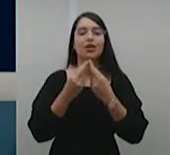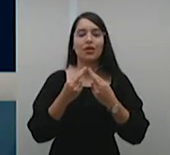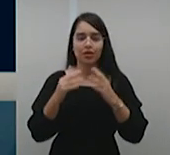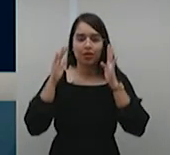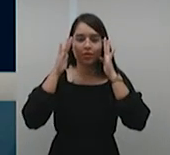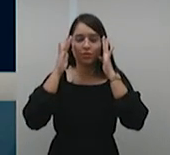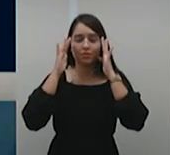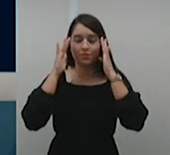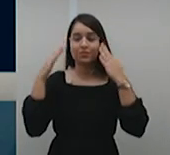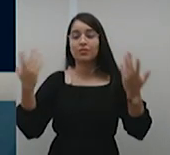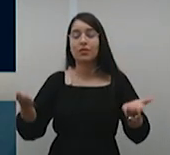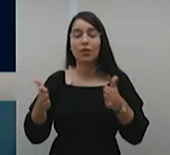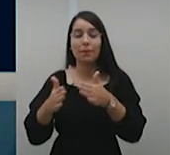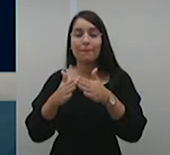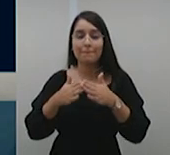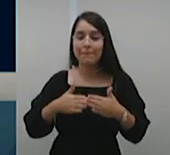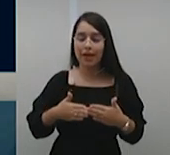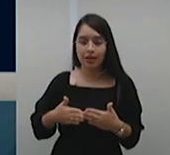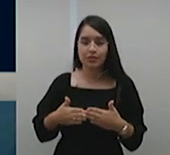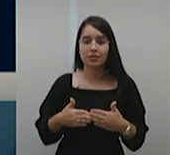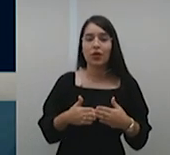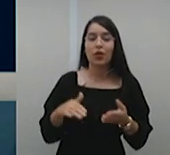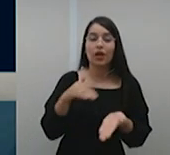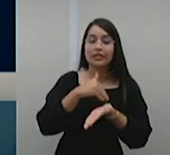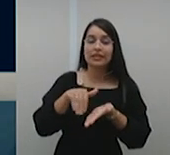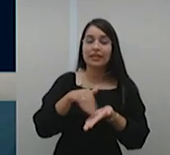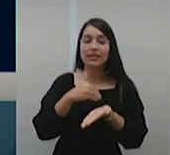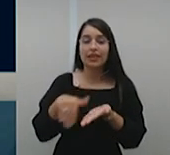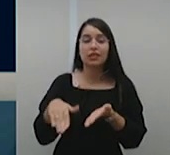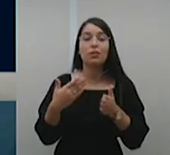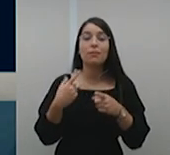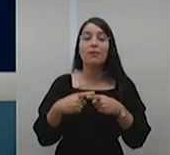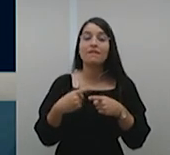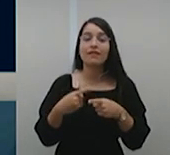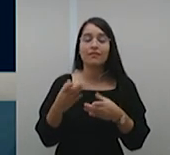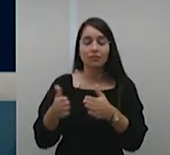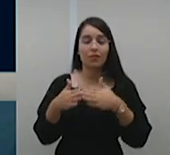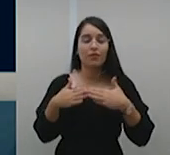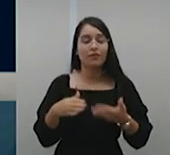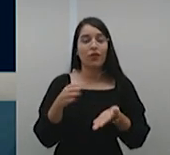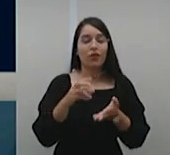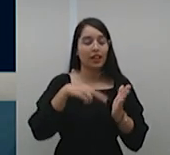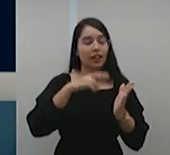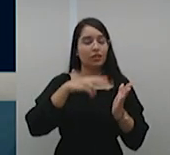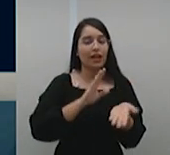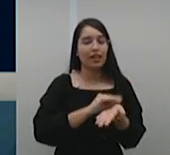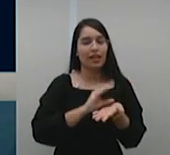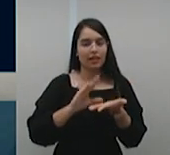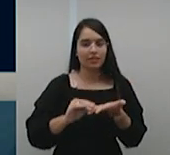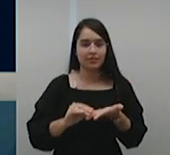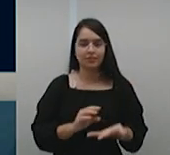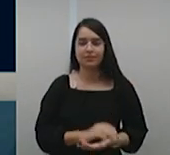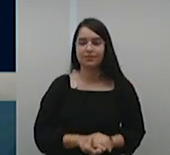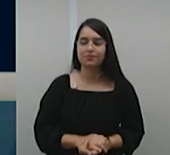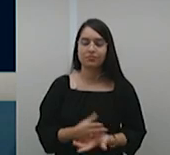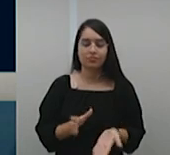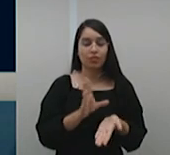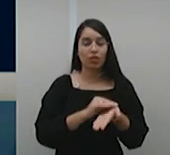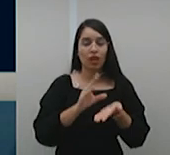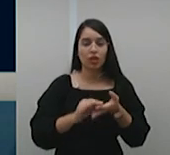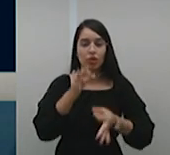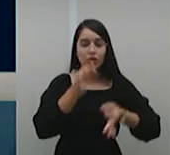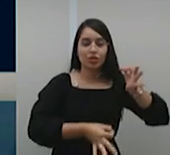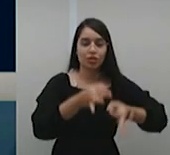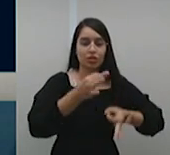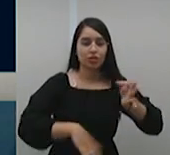peço a senhora secretária que faça a leitura da ata. Ata de julgamento da nona sessão